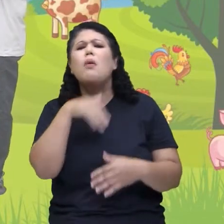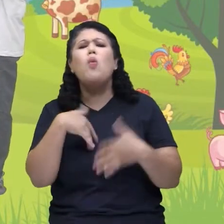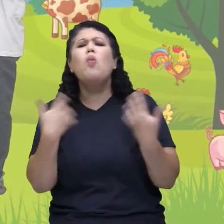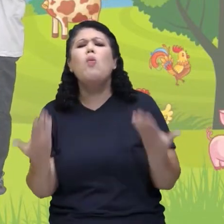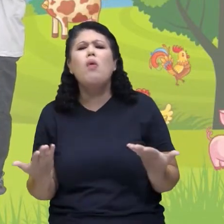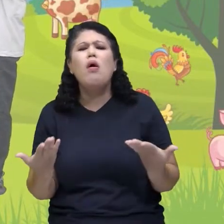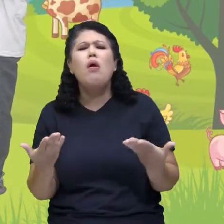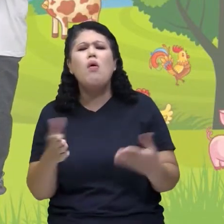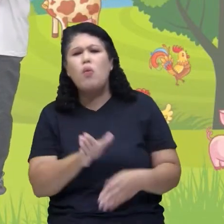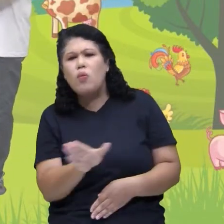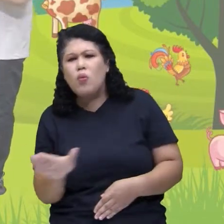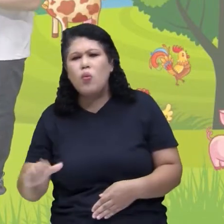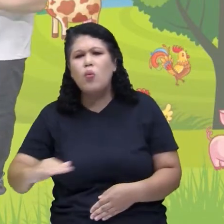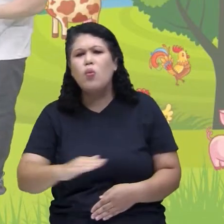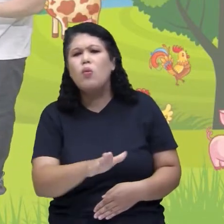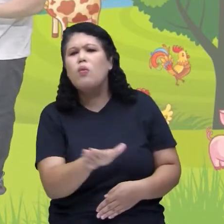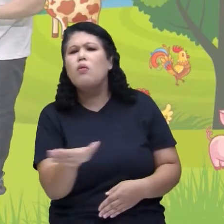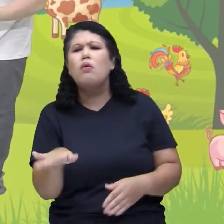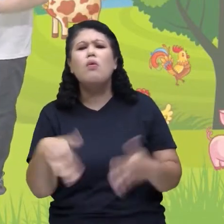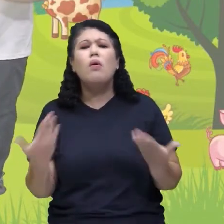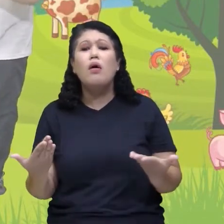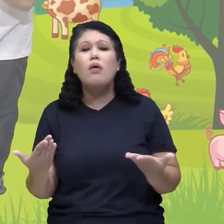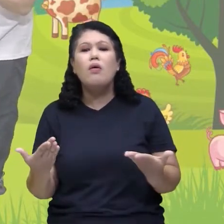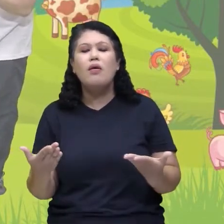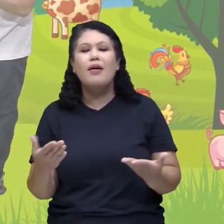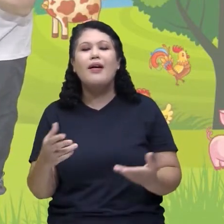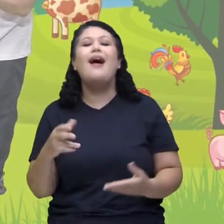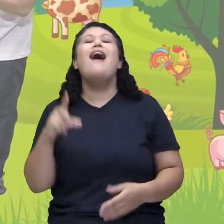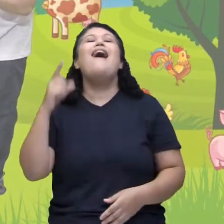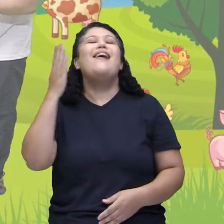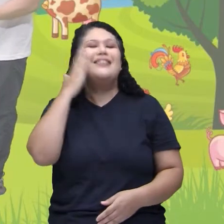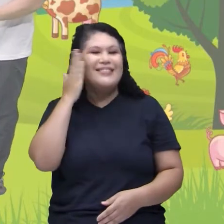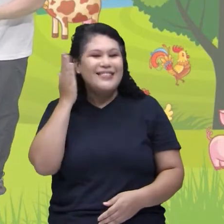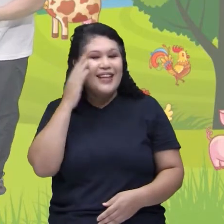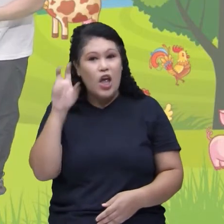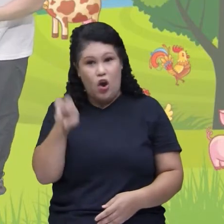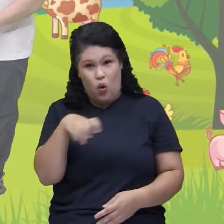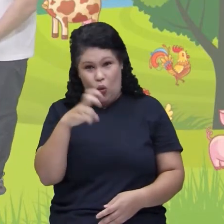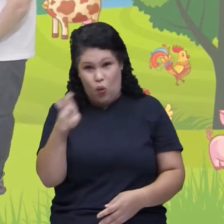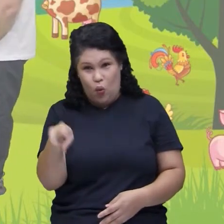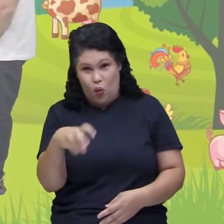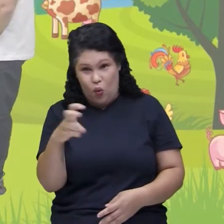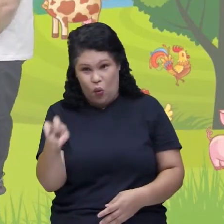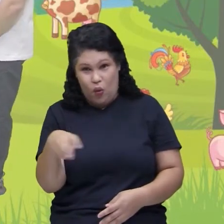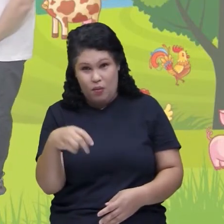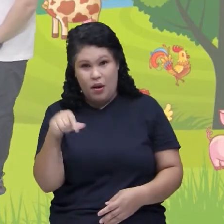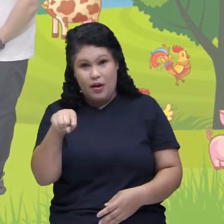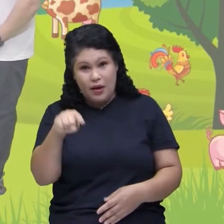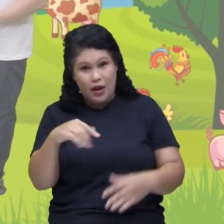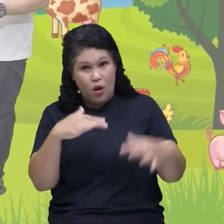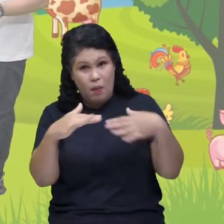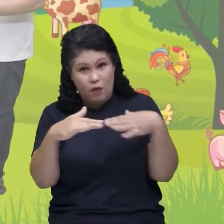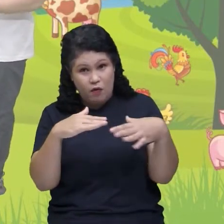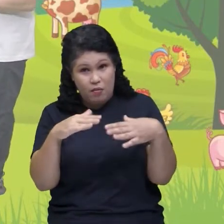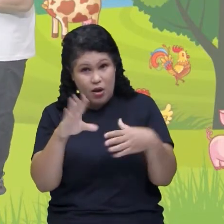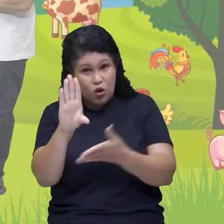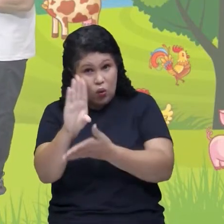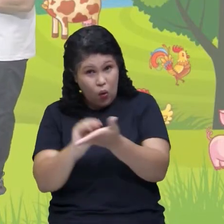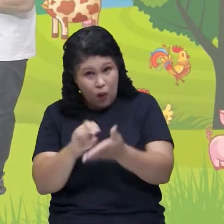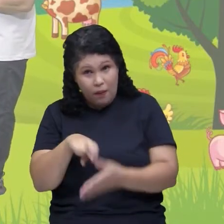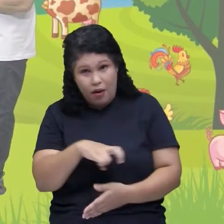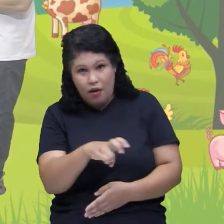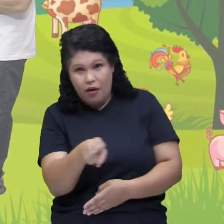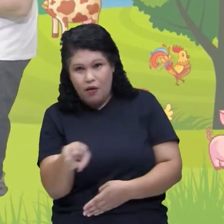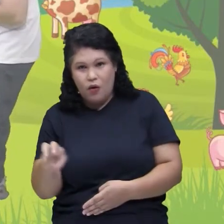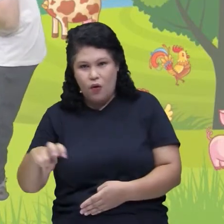zigue-zague? Vamos pensar aqui. Já sei! A cobra! Na estação 2, vamos fazer o movimento da cobra. E como é que a cobra anda?